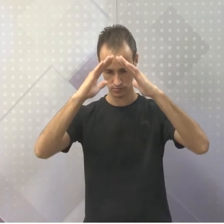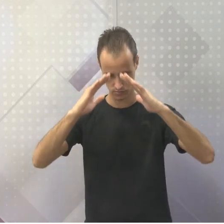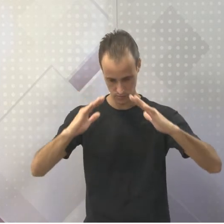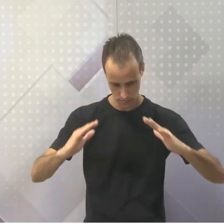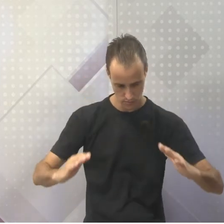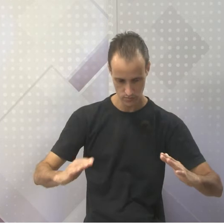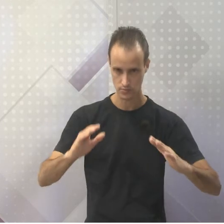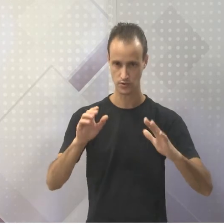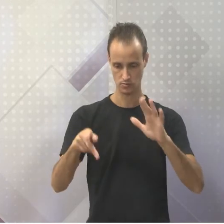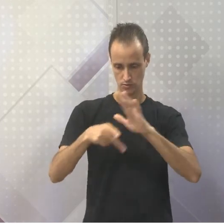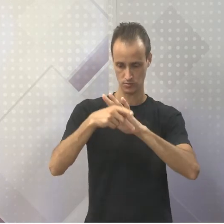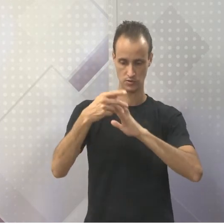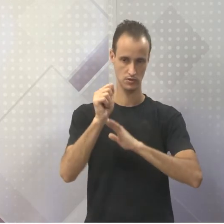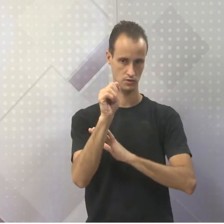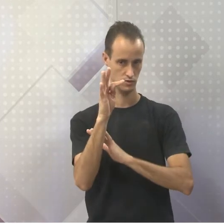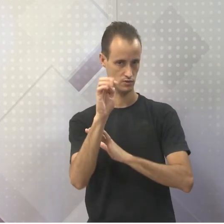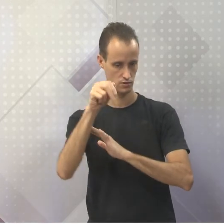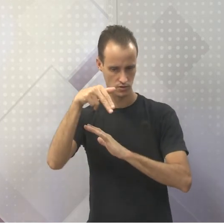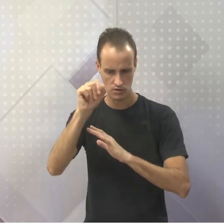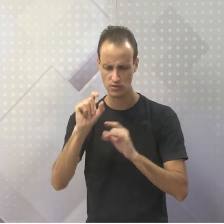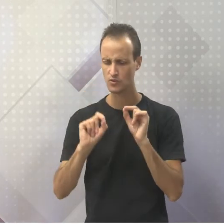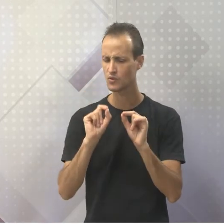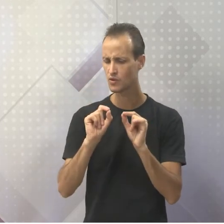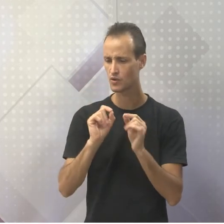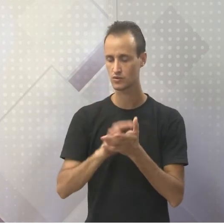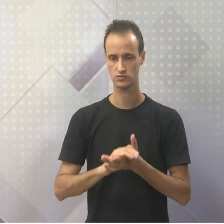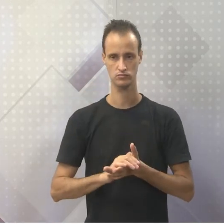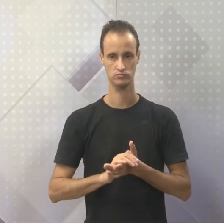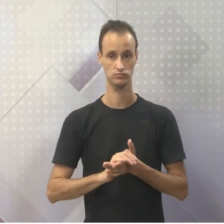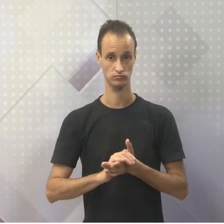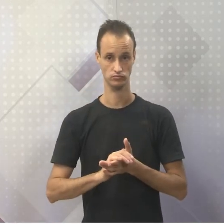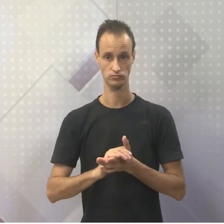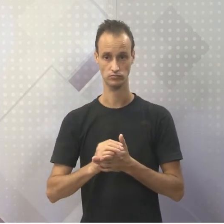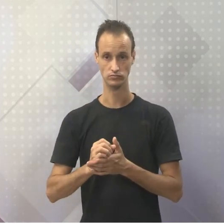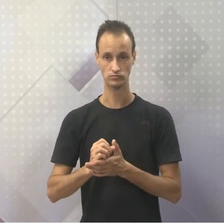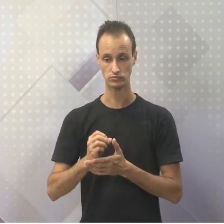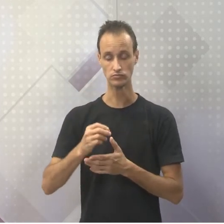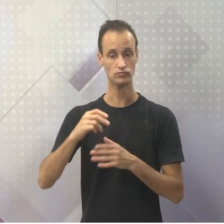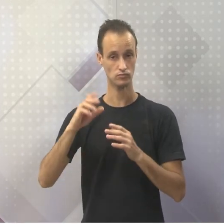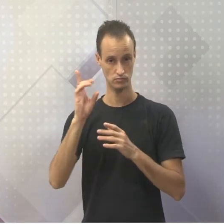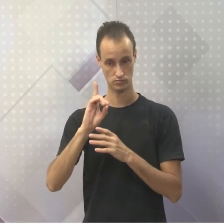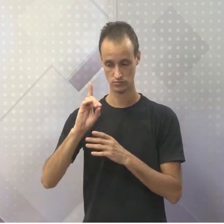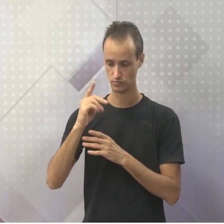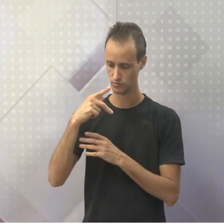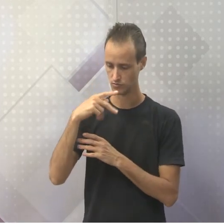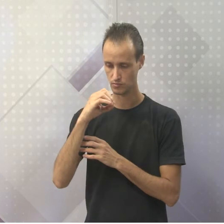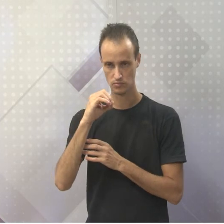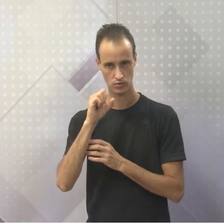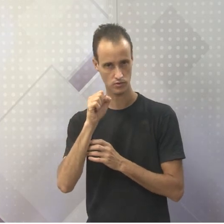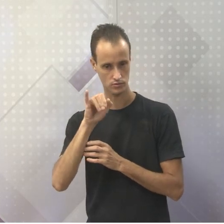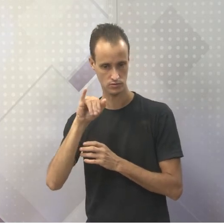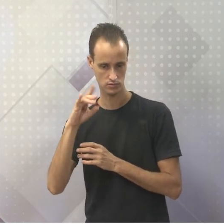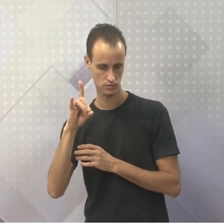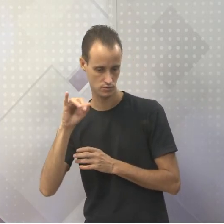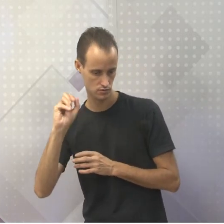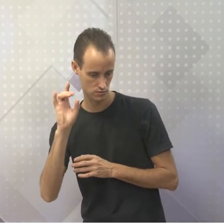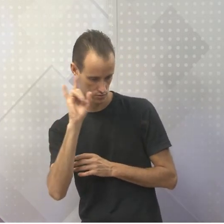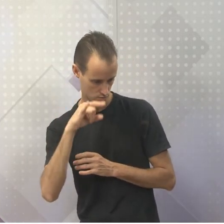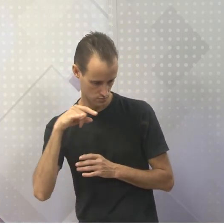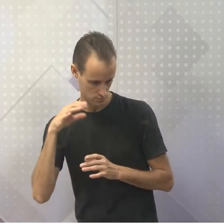Uma das versões do mito diz que Poseidon, atraído pela beleza monumental de Medusa,